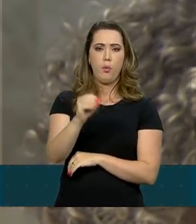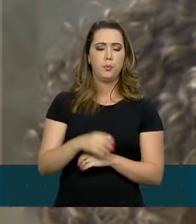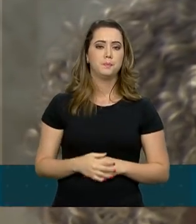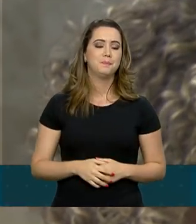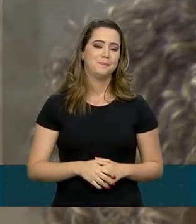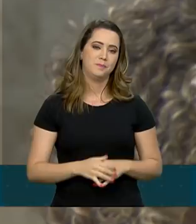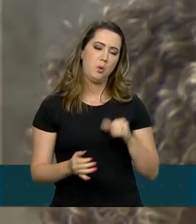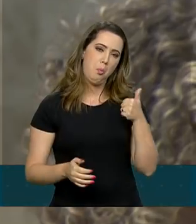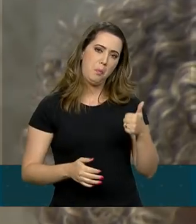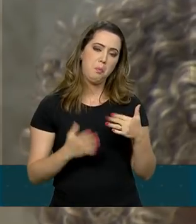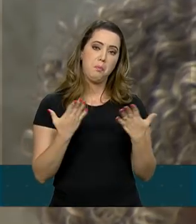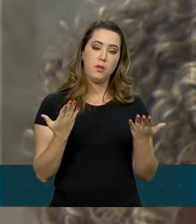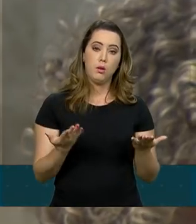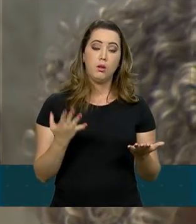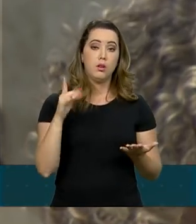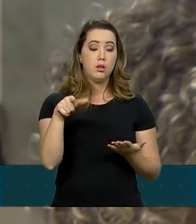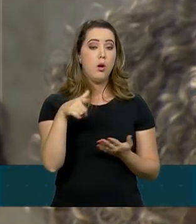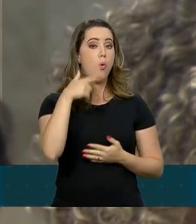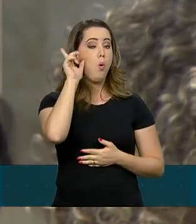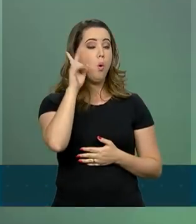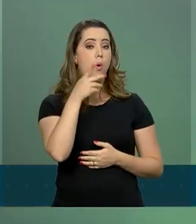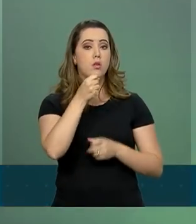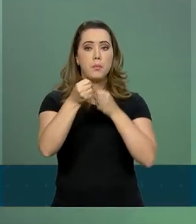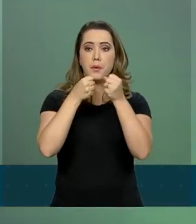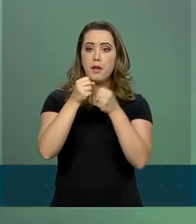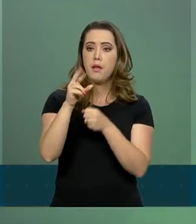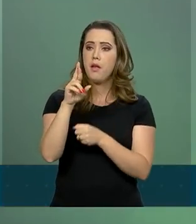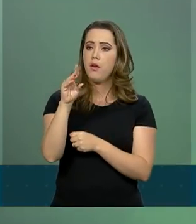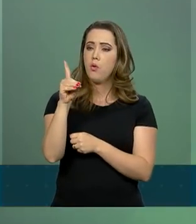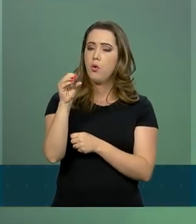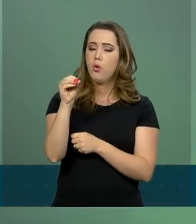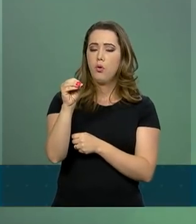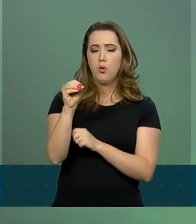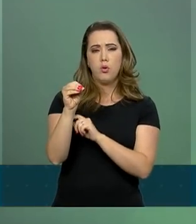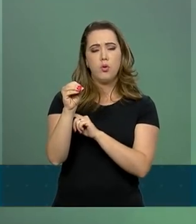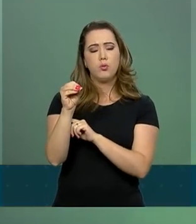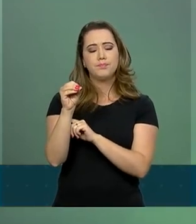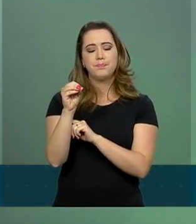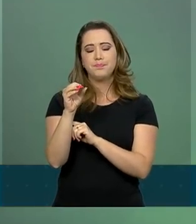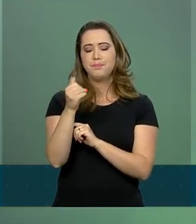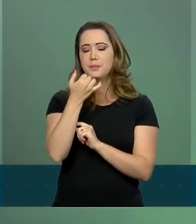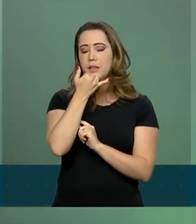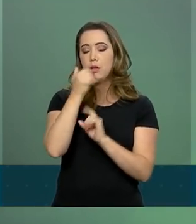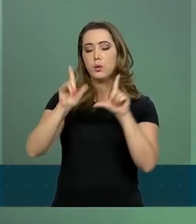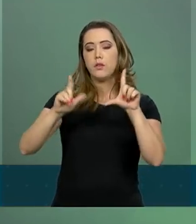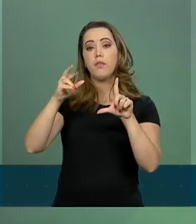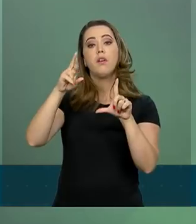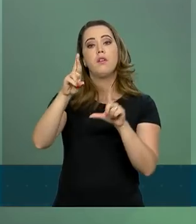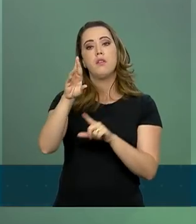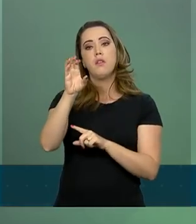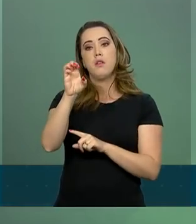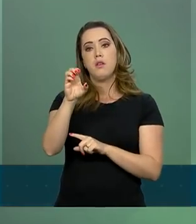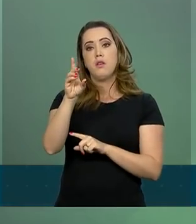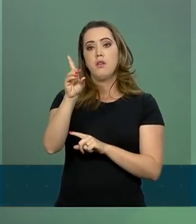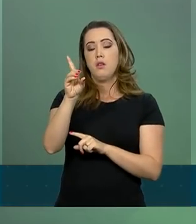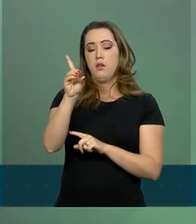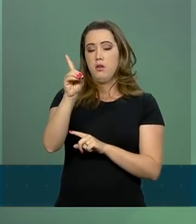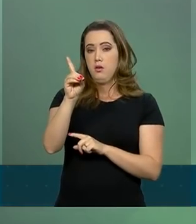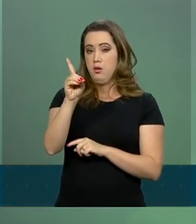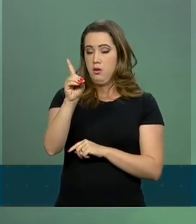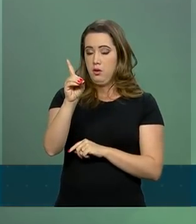ontem concedida à Record, o presidente comentou sobre conversar com os presidentes dos outros poderes para